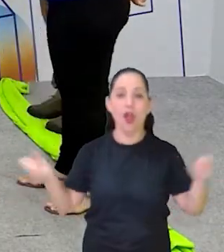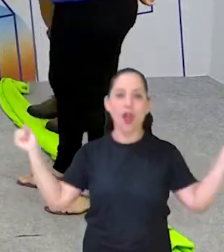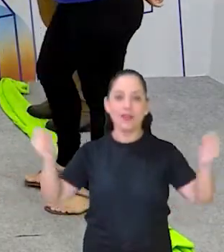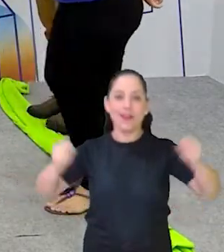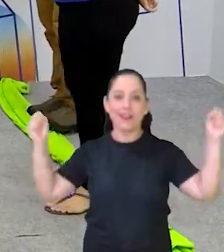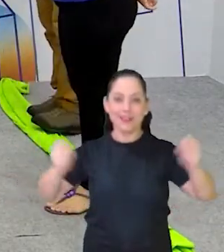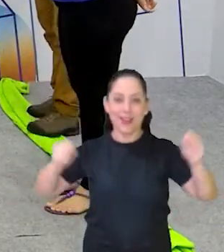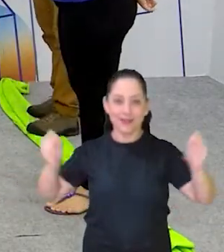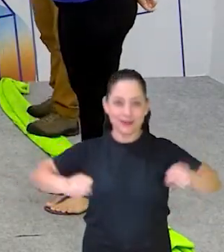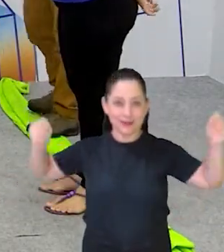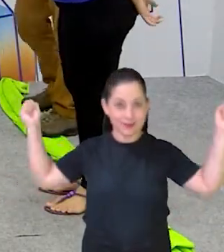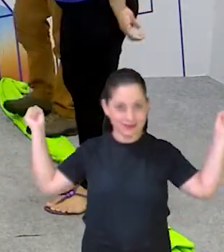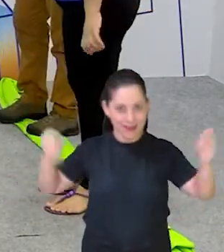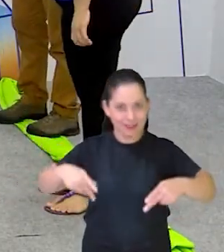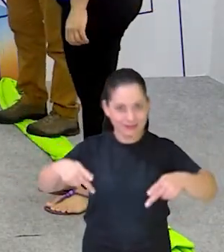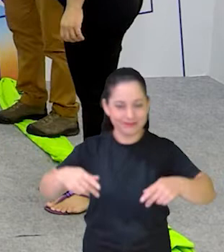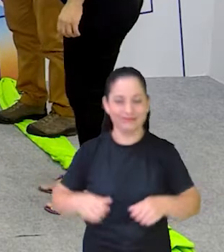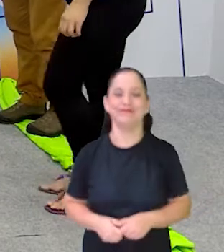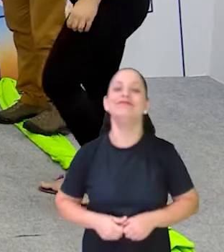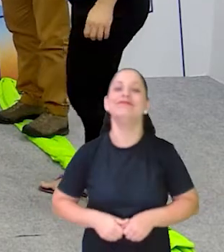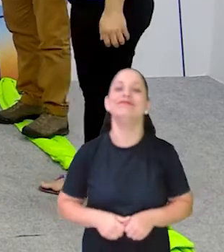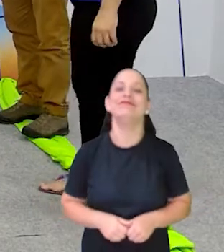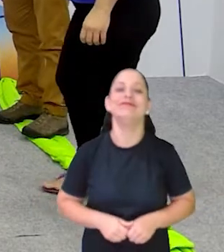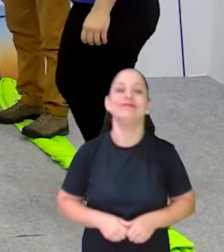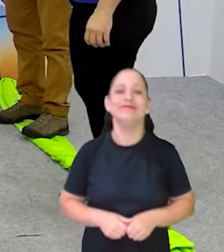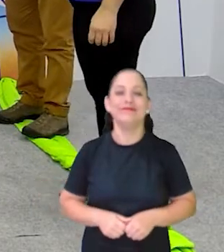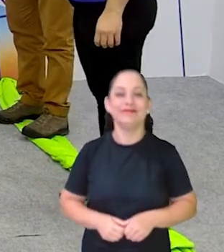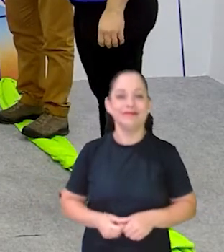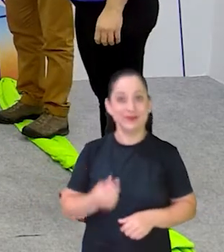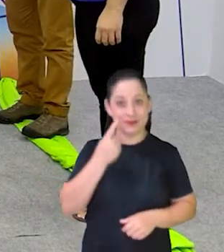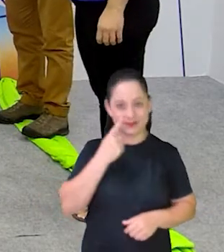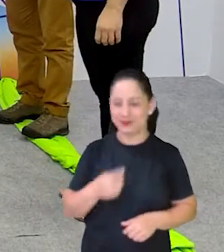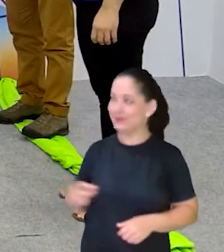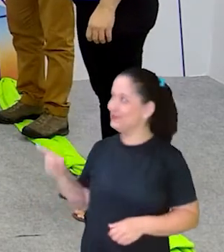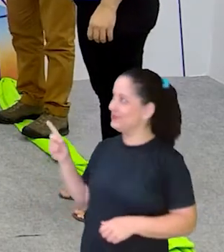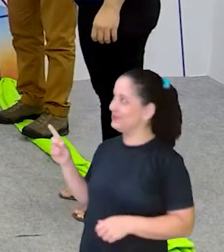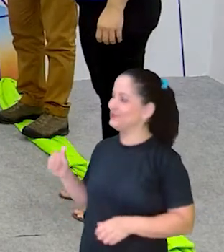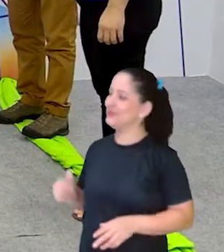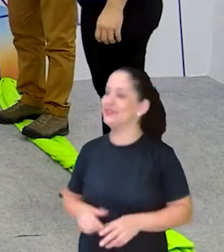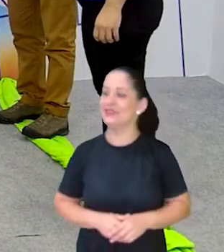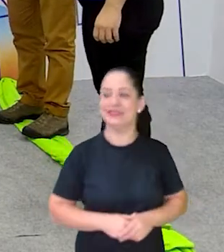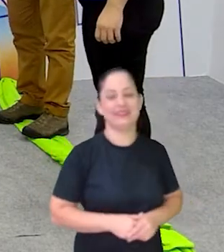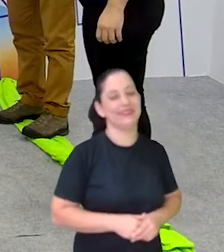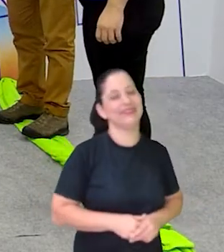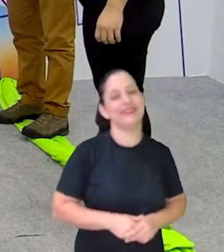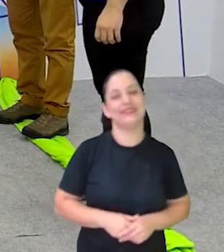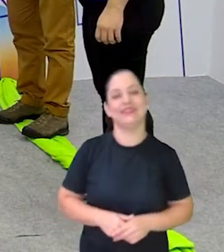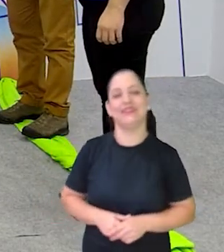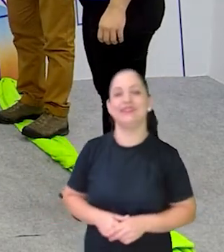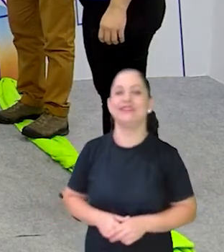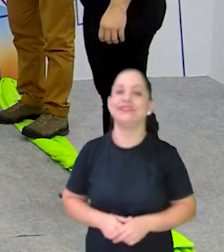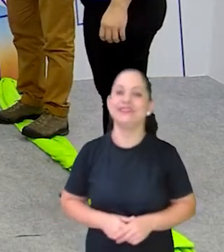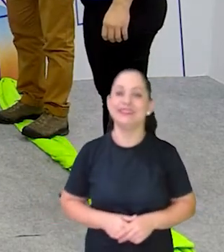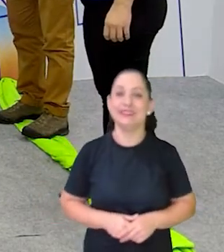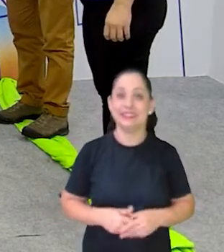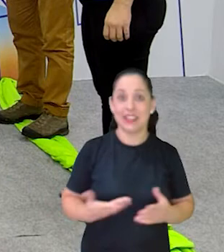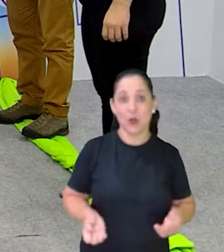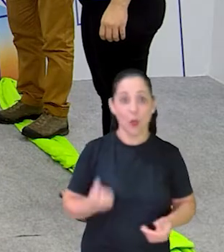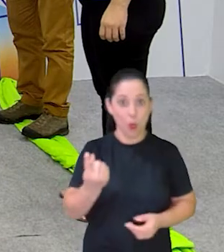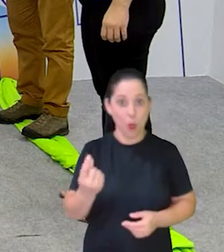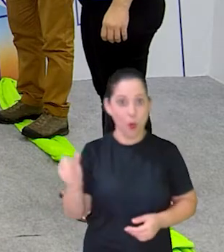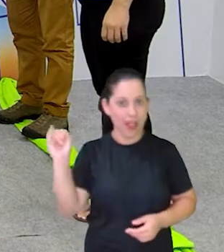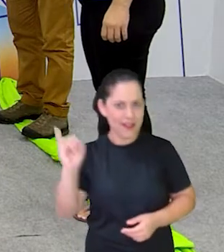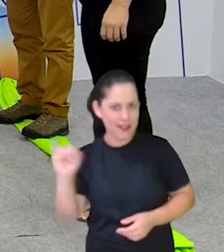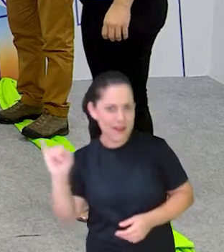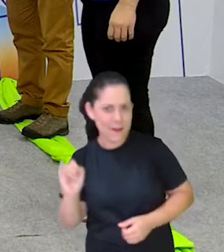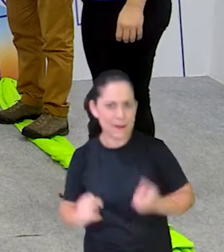começar. Pá. Impa. Um, dois, três e já. Um é impa, dois é pá,